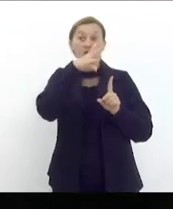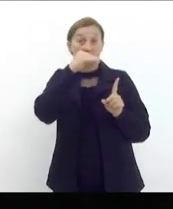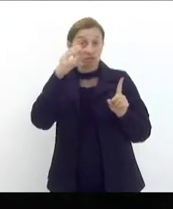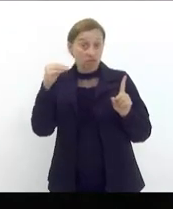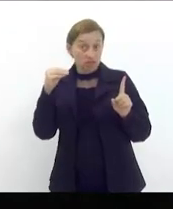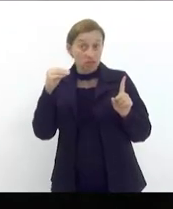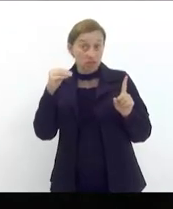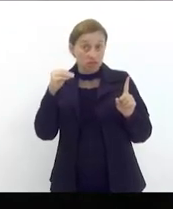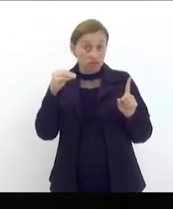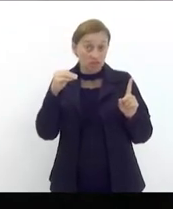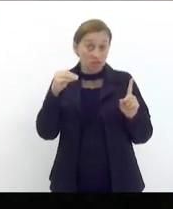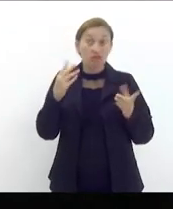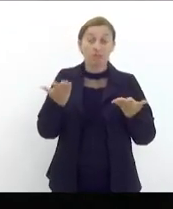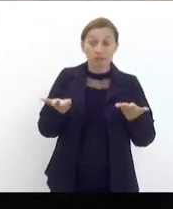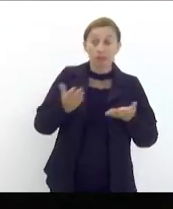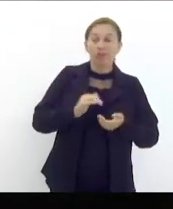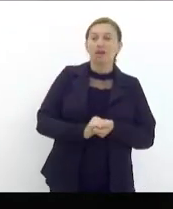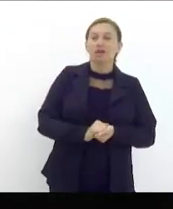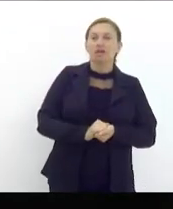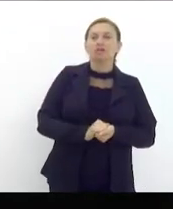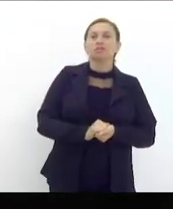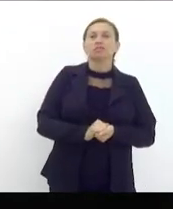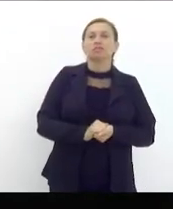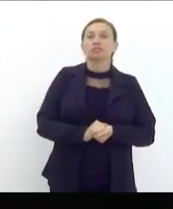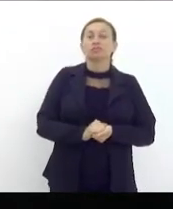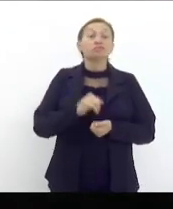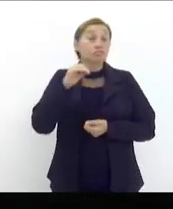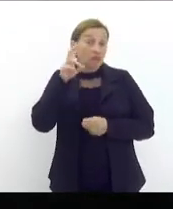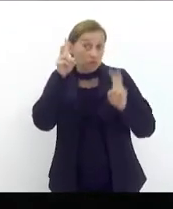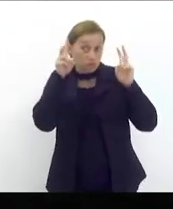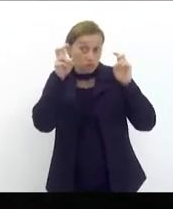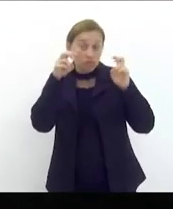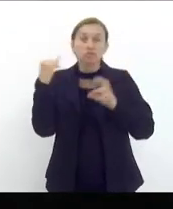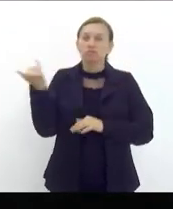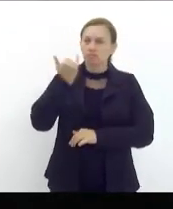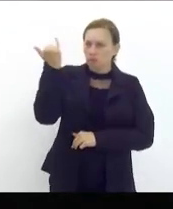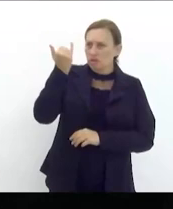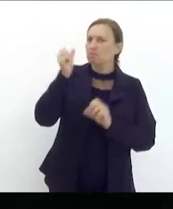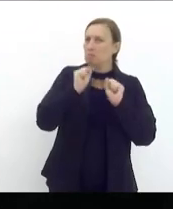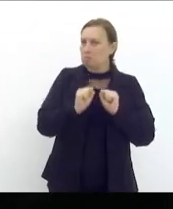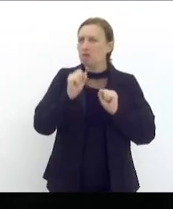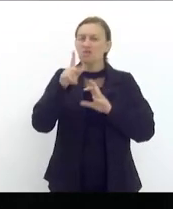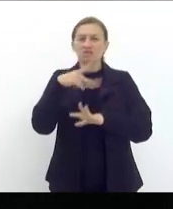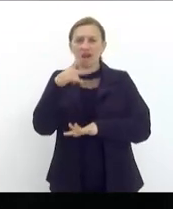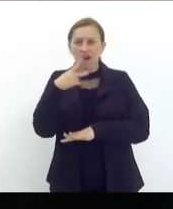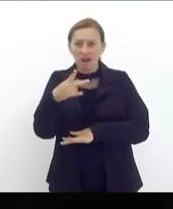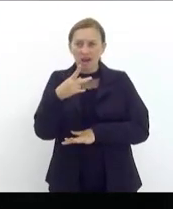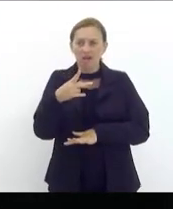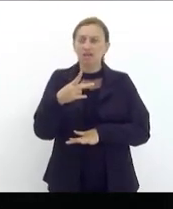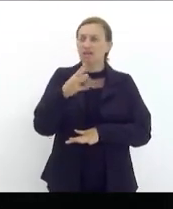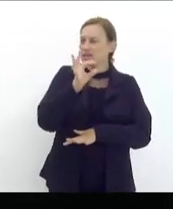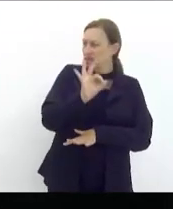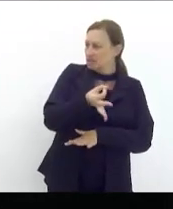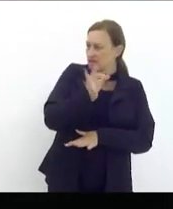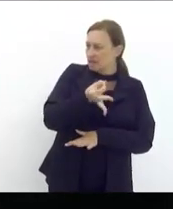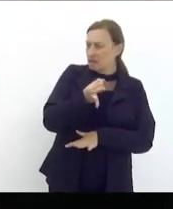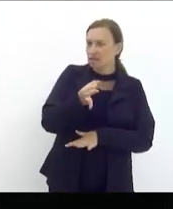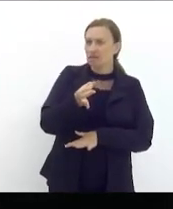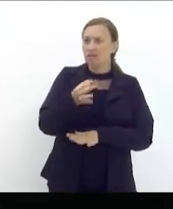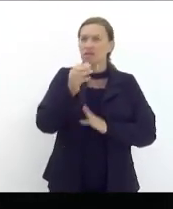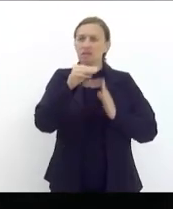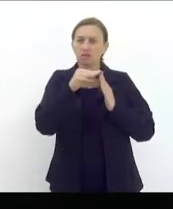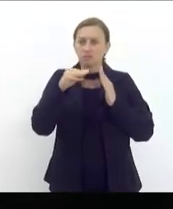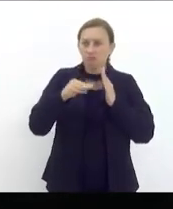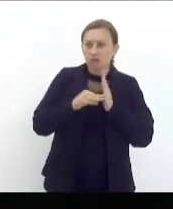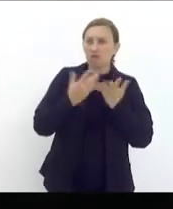a gravidez na adolescência é uma questão importante para que a gente possa tratar de maneira concreta e os métodos